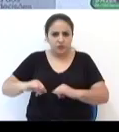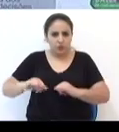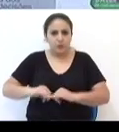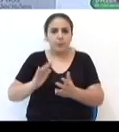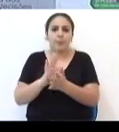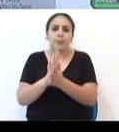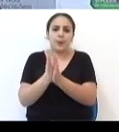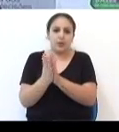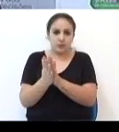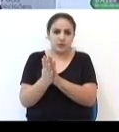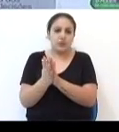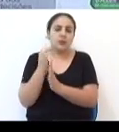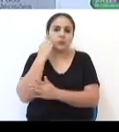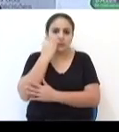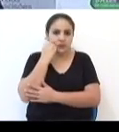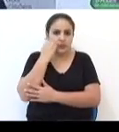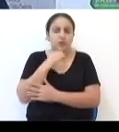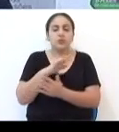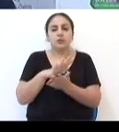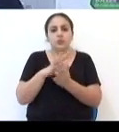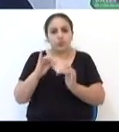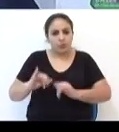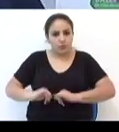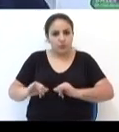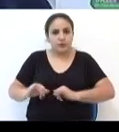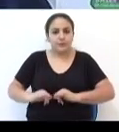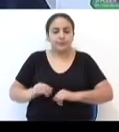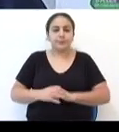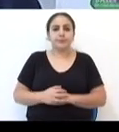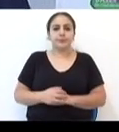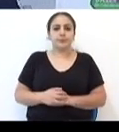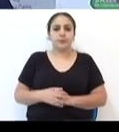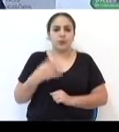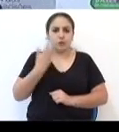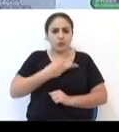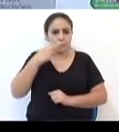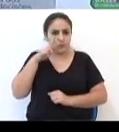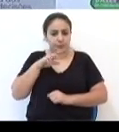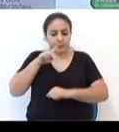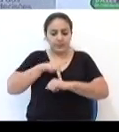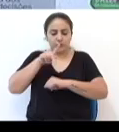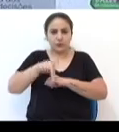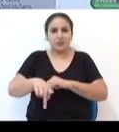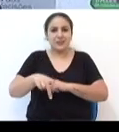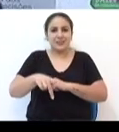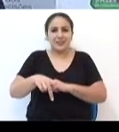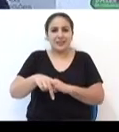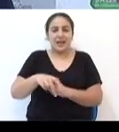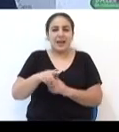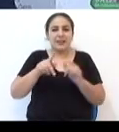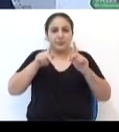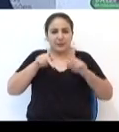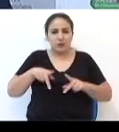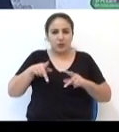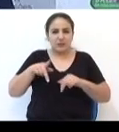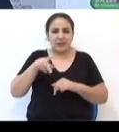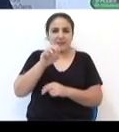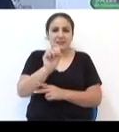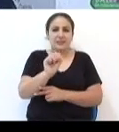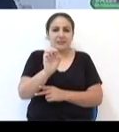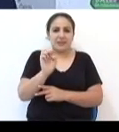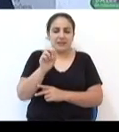discriminação racial, que sofrem o preconceito. Nós temos visto agora aqui em Passo Fundo os senegaleses que